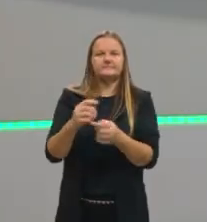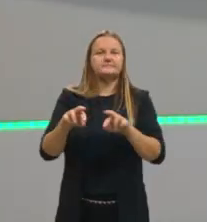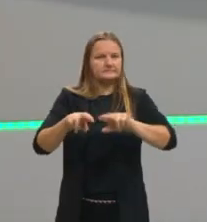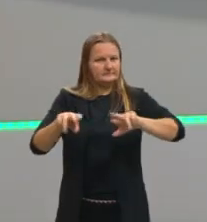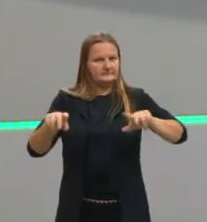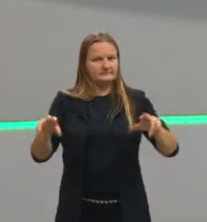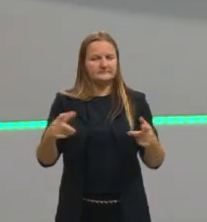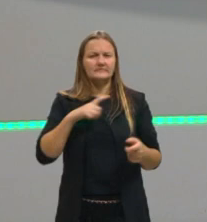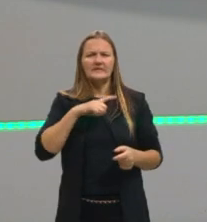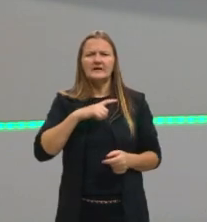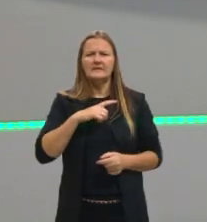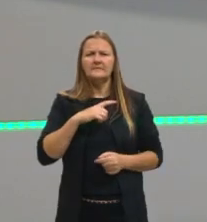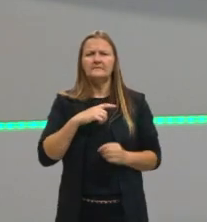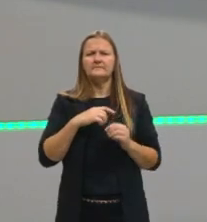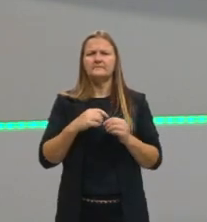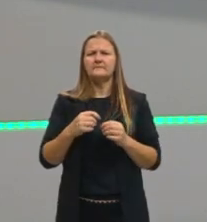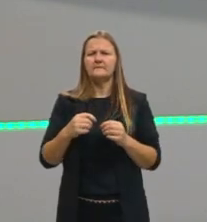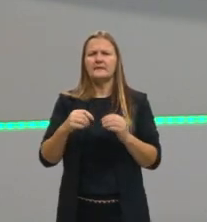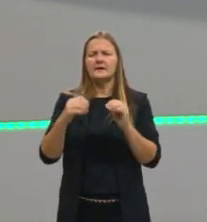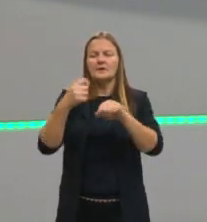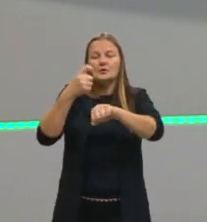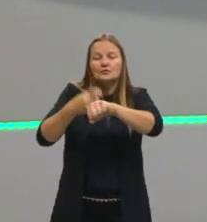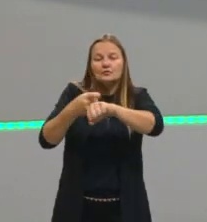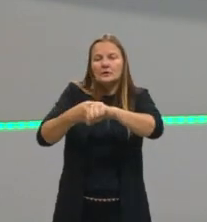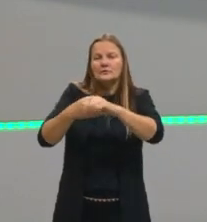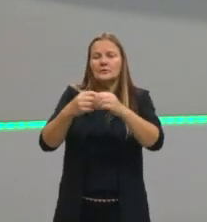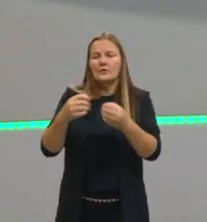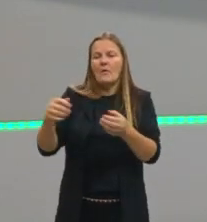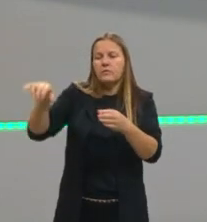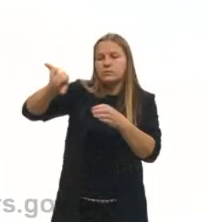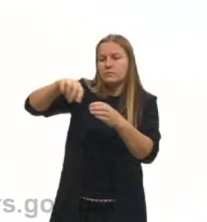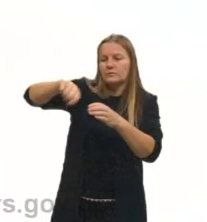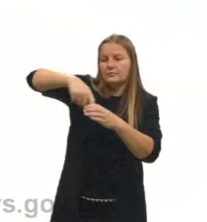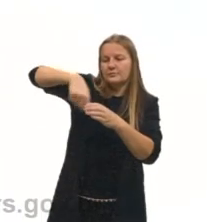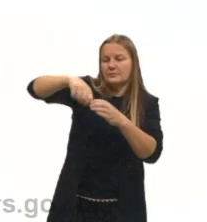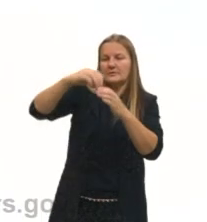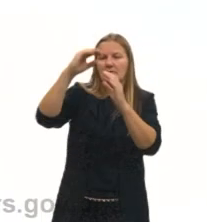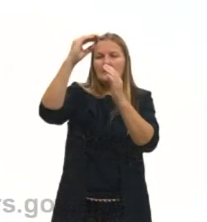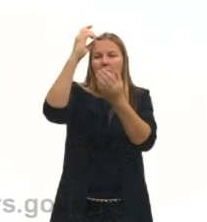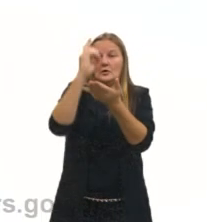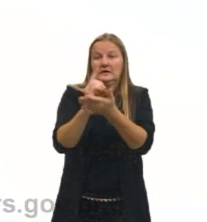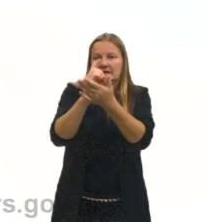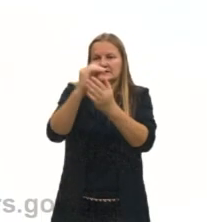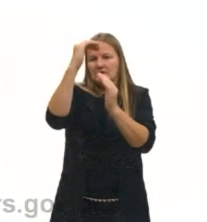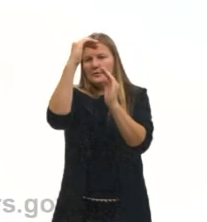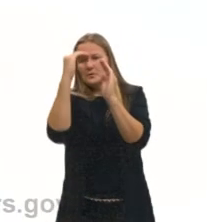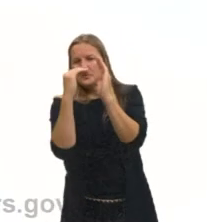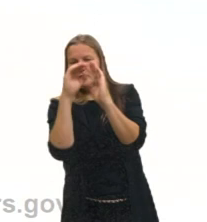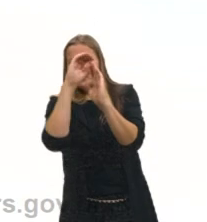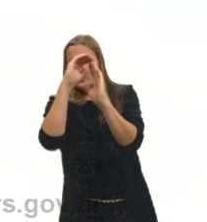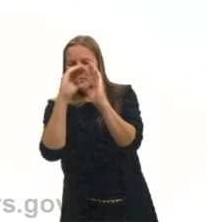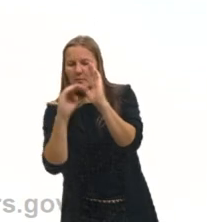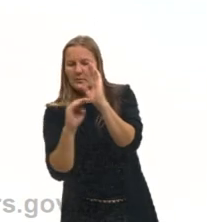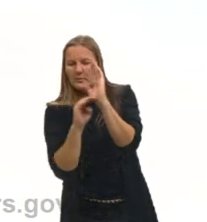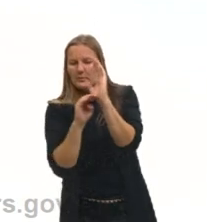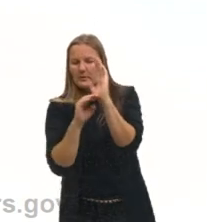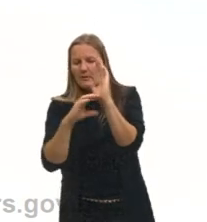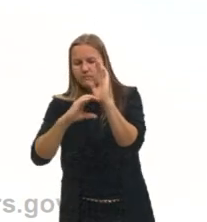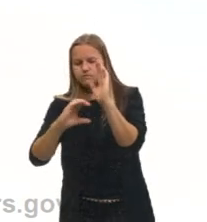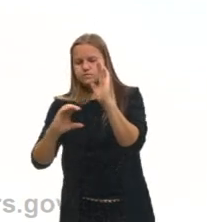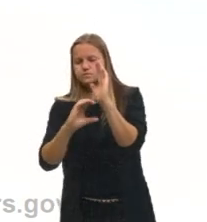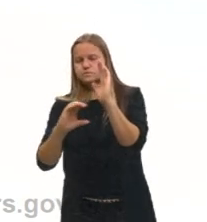decantação, ela ocorre quando um sólido vai para o fundo do recipiente, um sólido mais pesado. A gente consegue ver isso